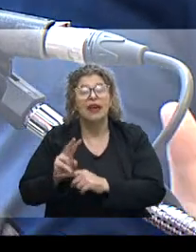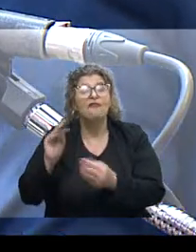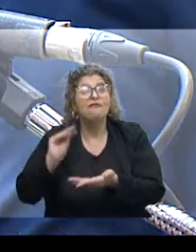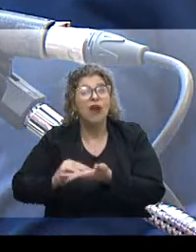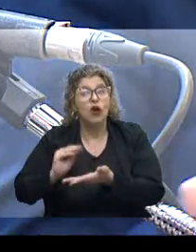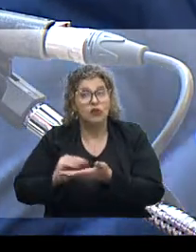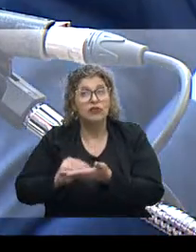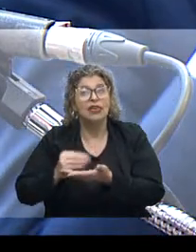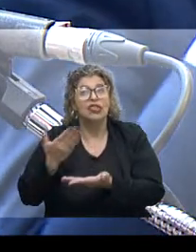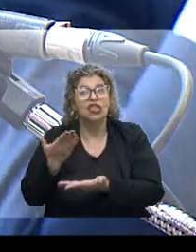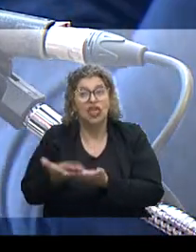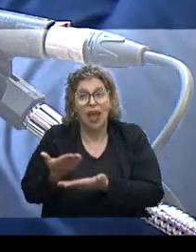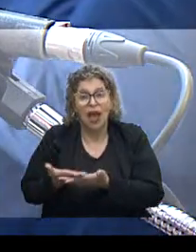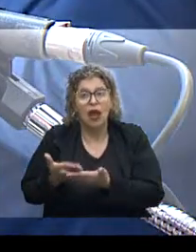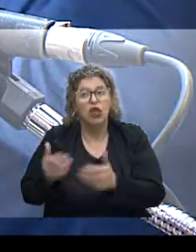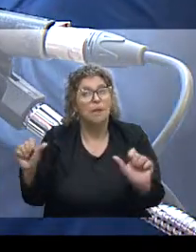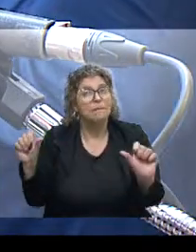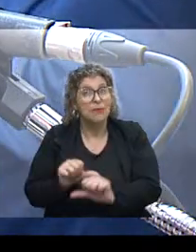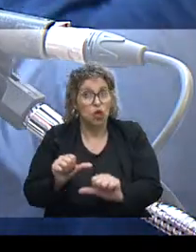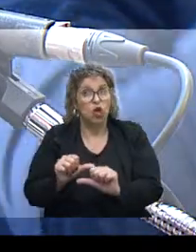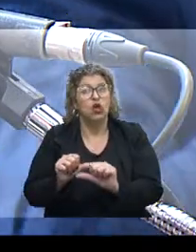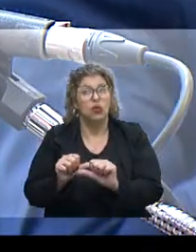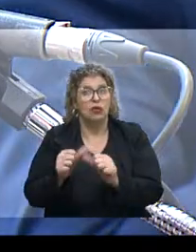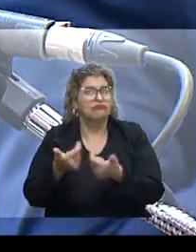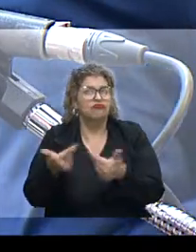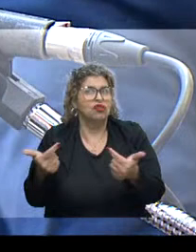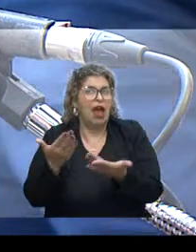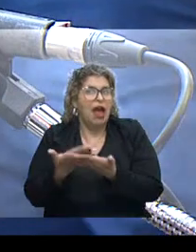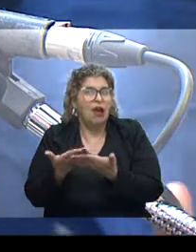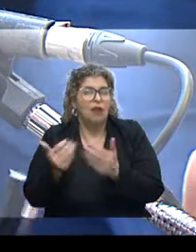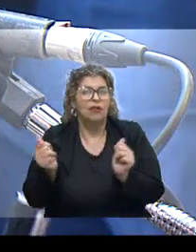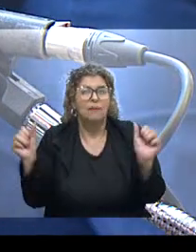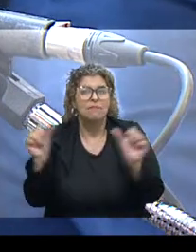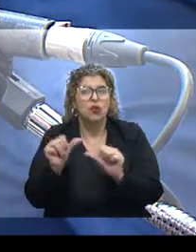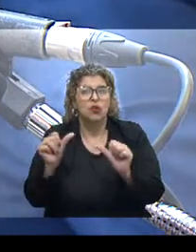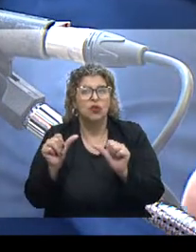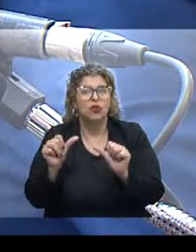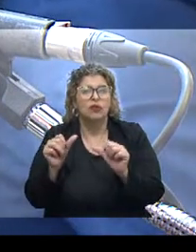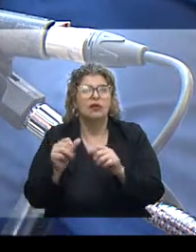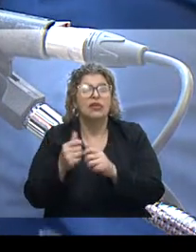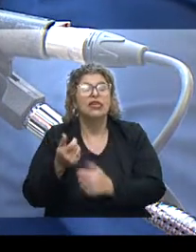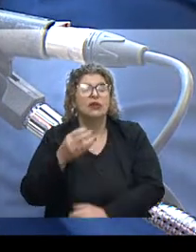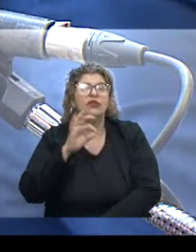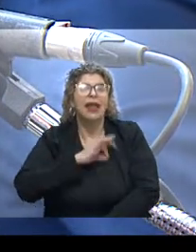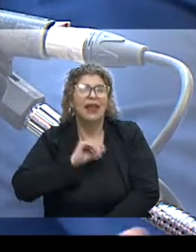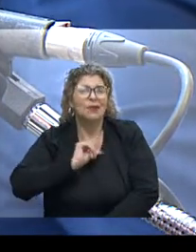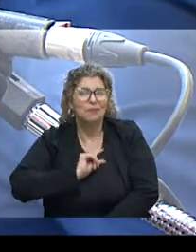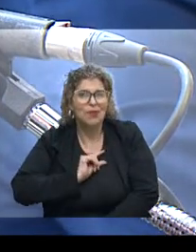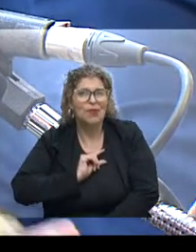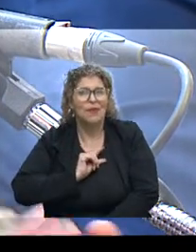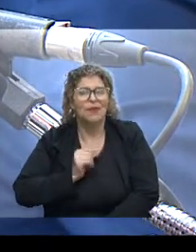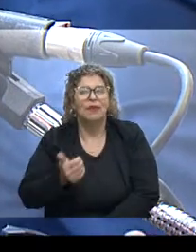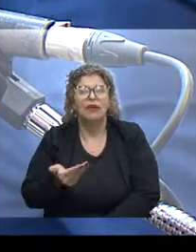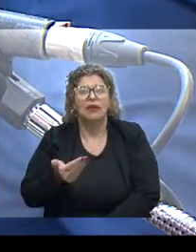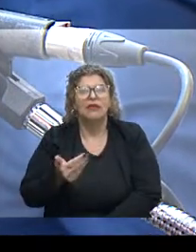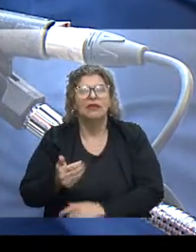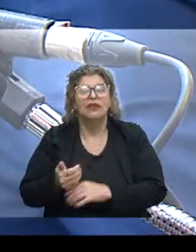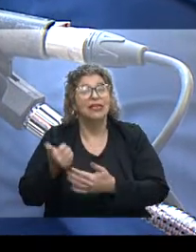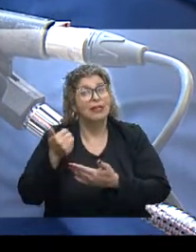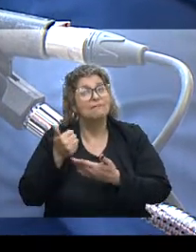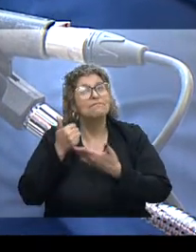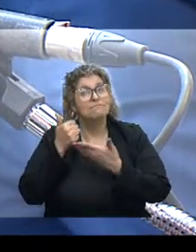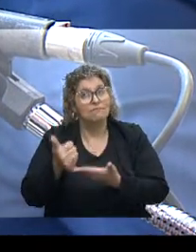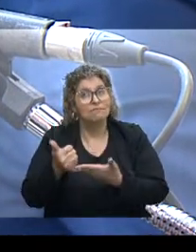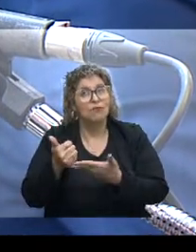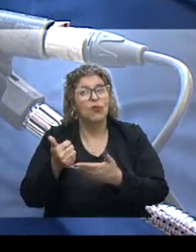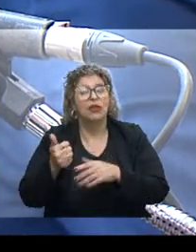época só agravou essa situação e certamente a queda da renda ainda piora. Então, seria importante ter